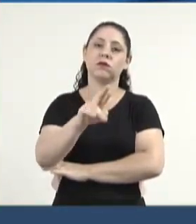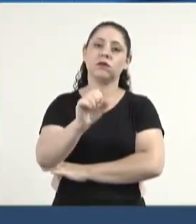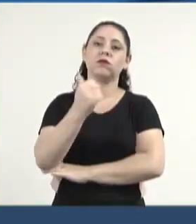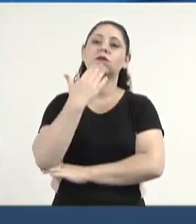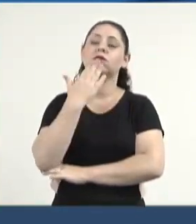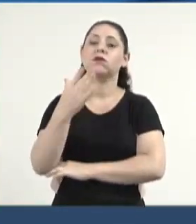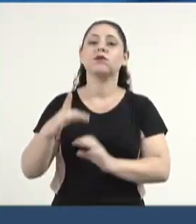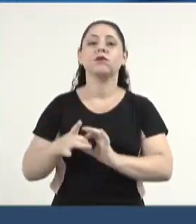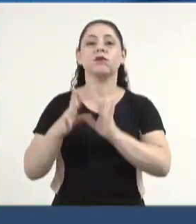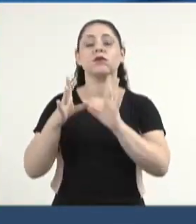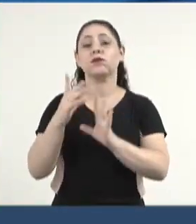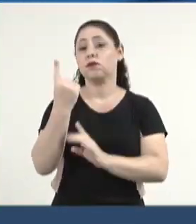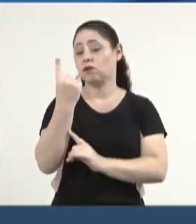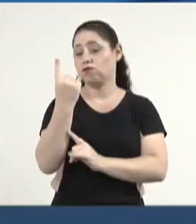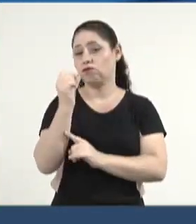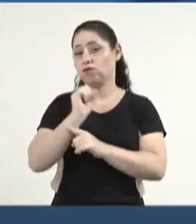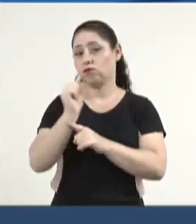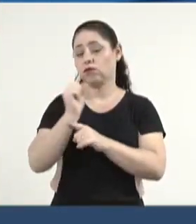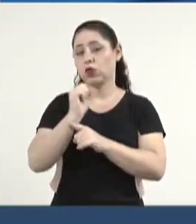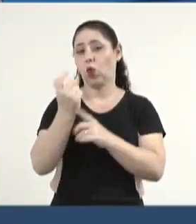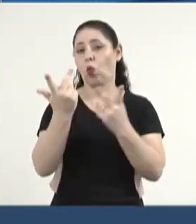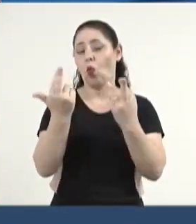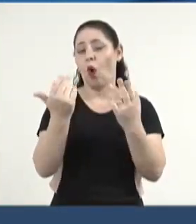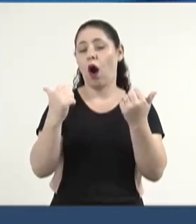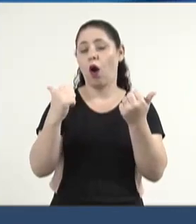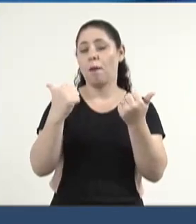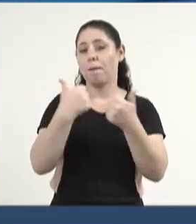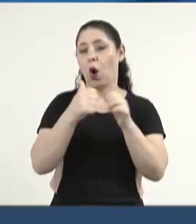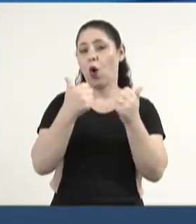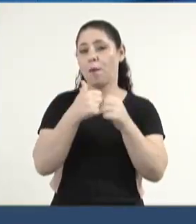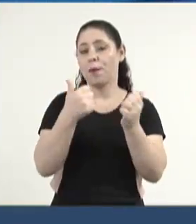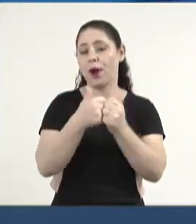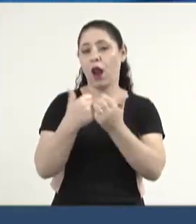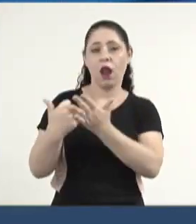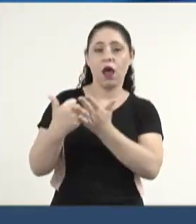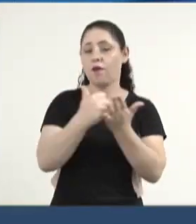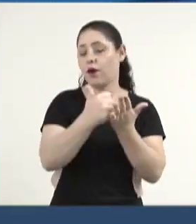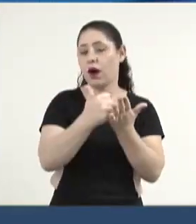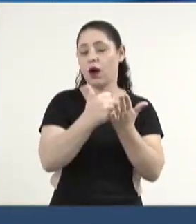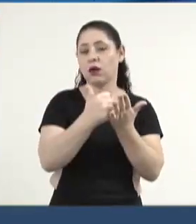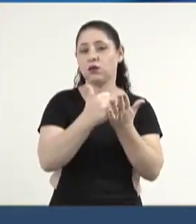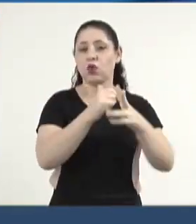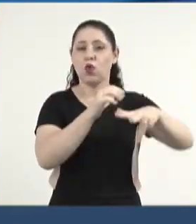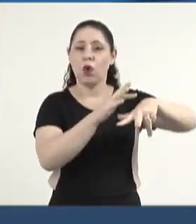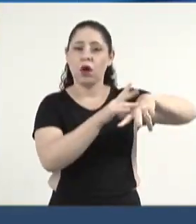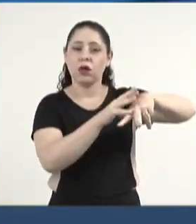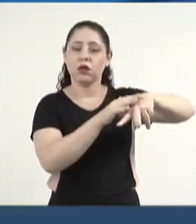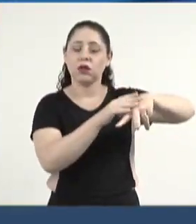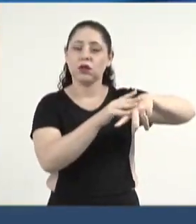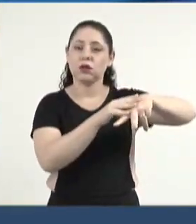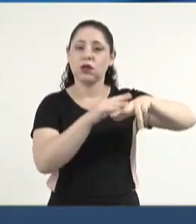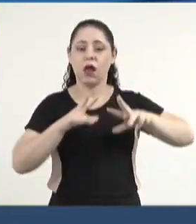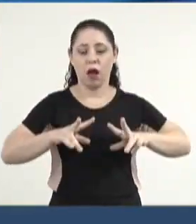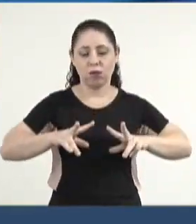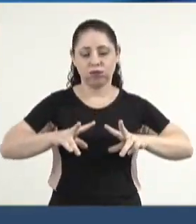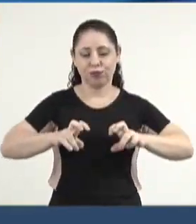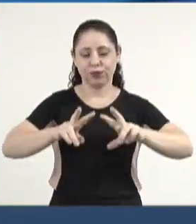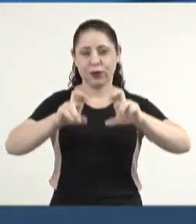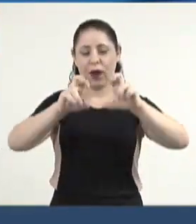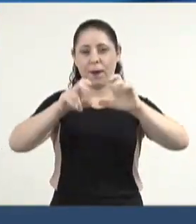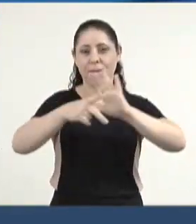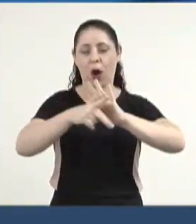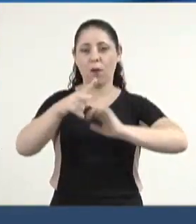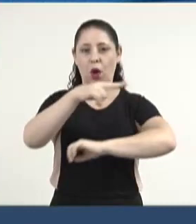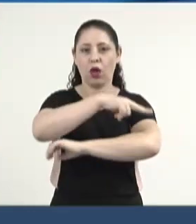disponibilização de um veículo tipo ônibus para transporte de pacientes oncológicos do município de